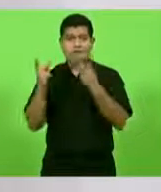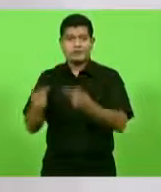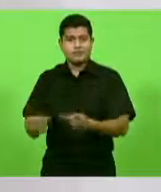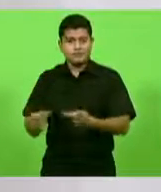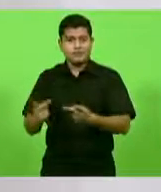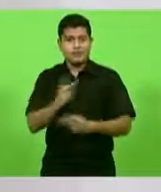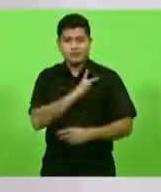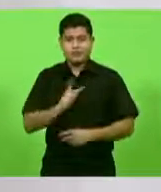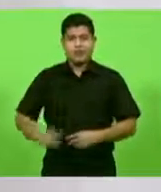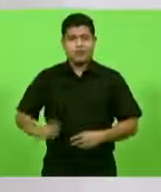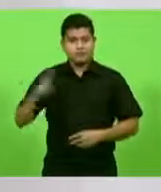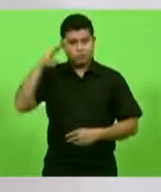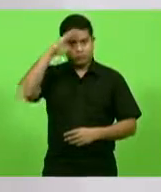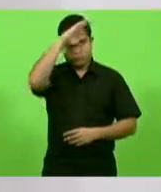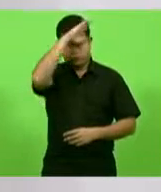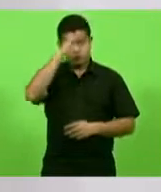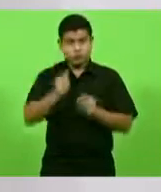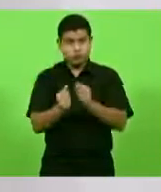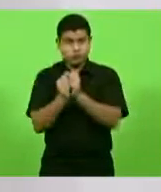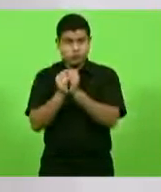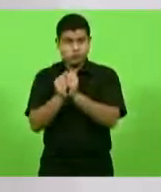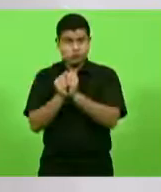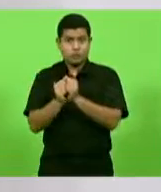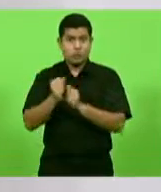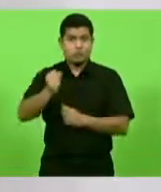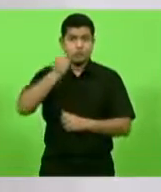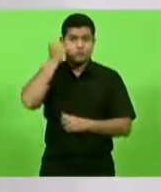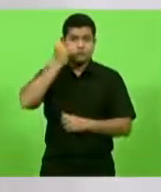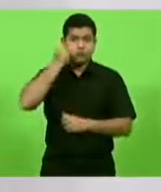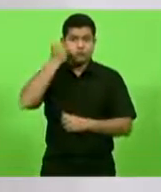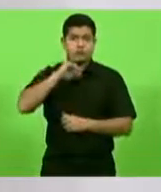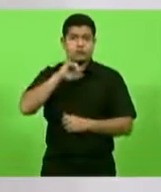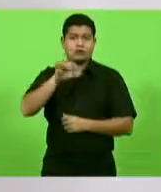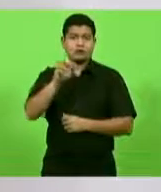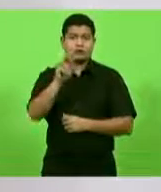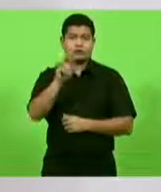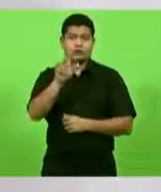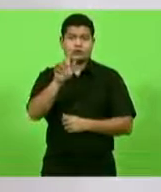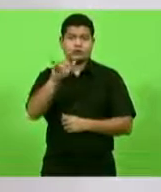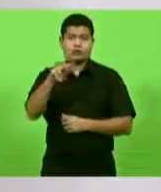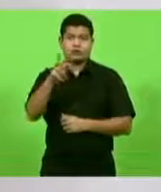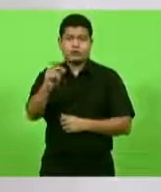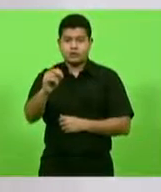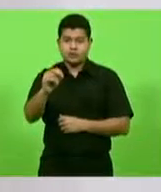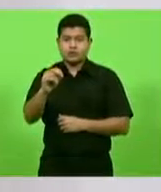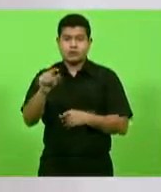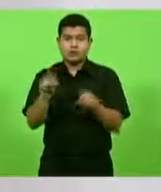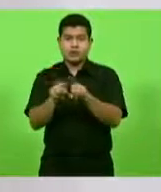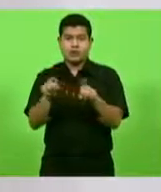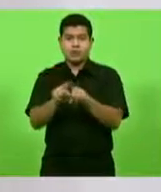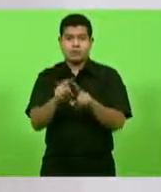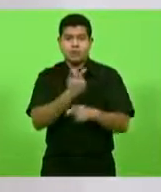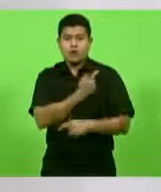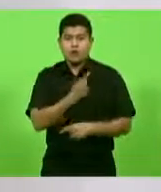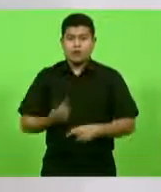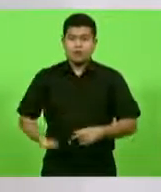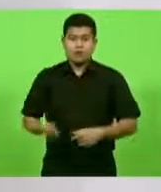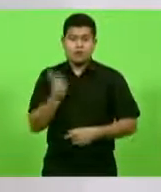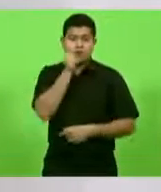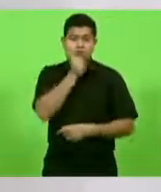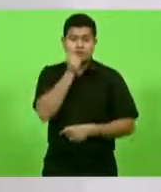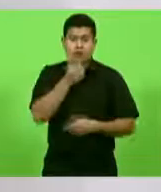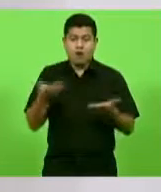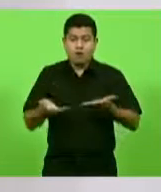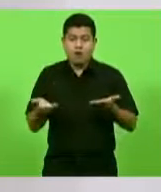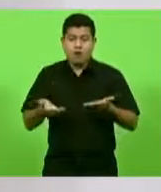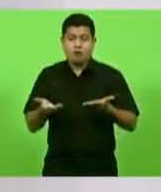que estava junto lá o senador Jorginho Melo, a governadora em exercício, muitas